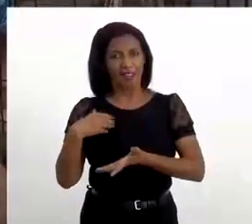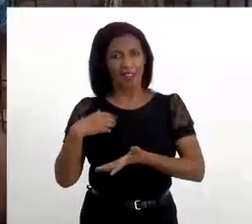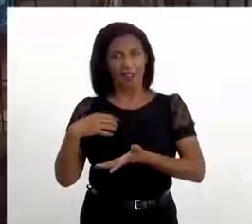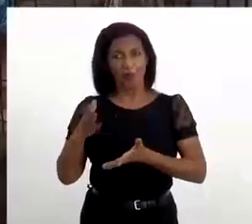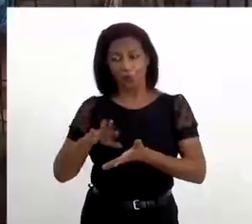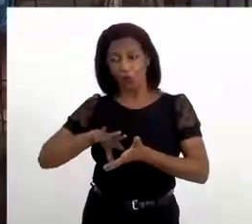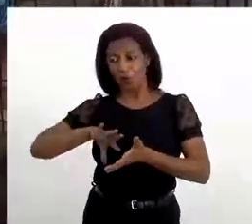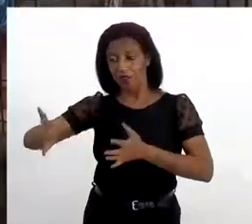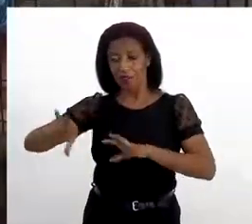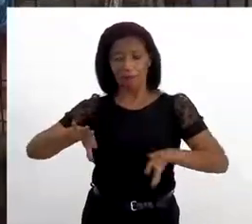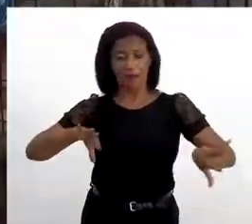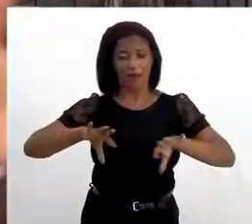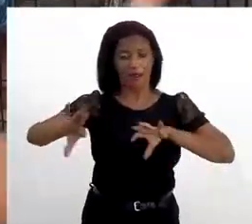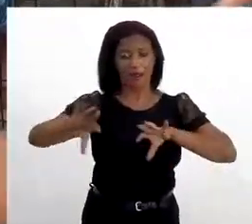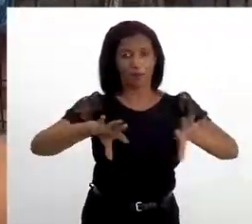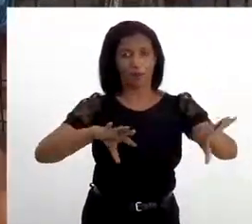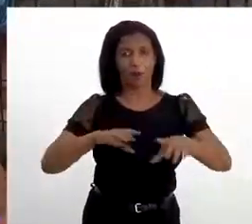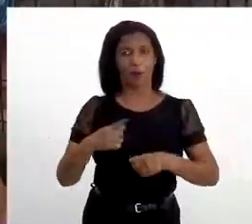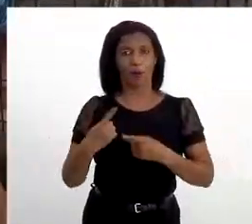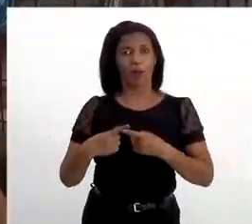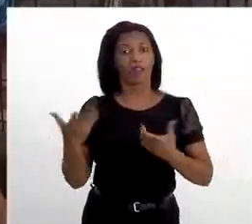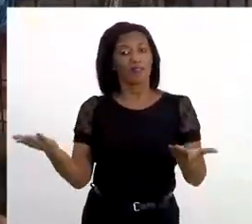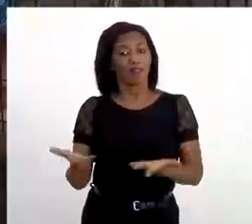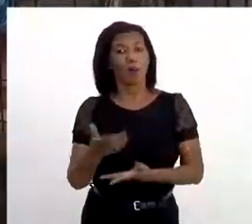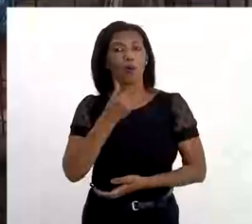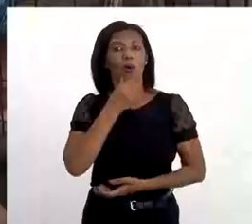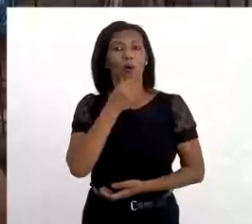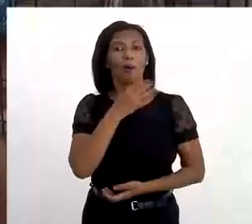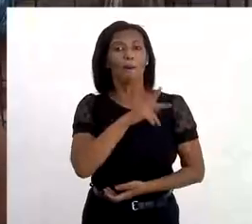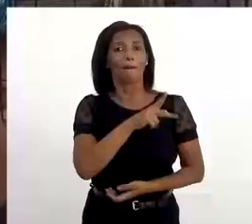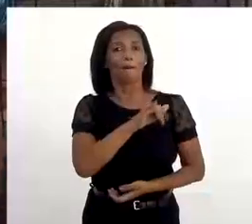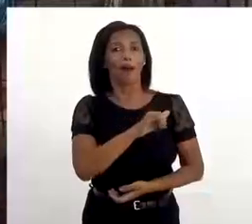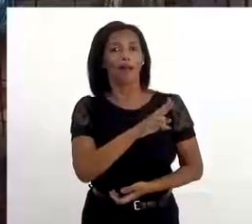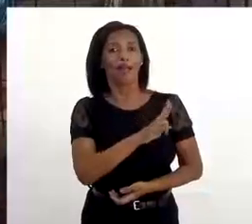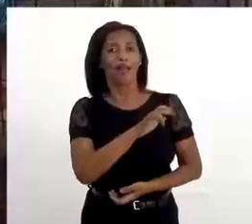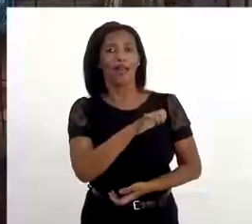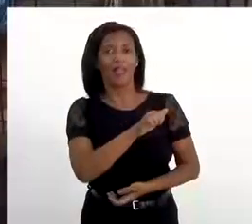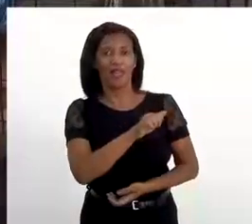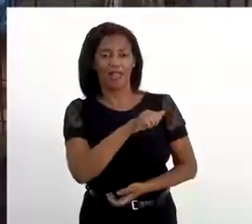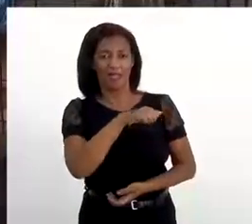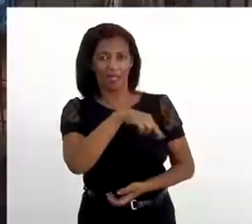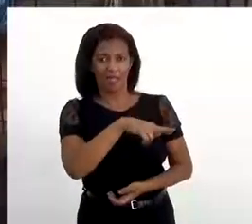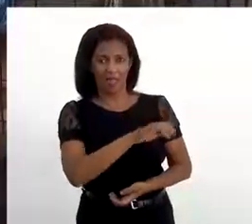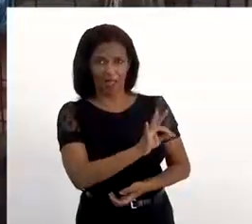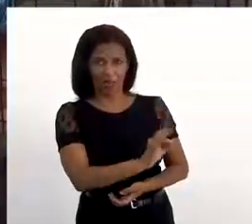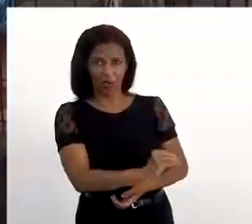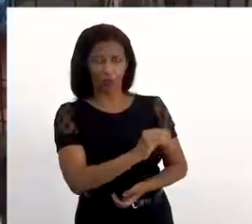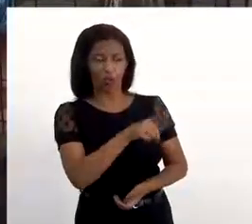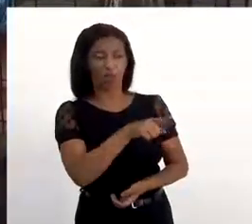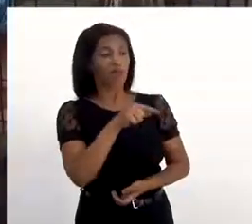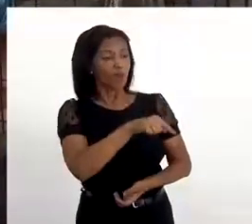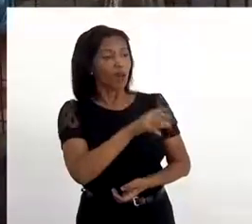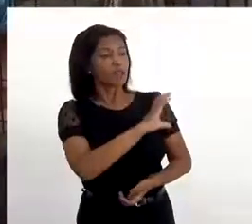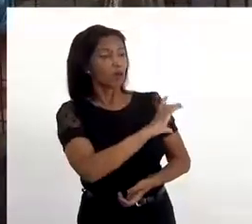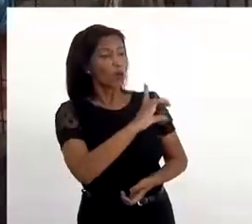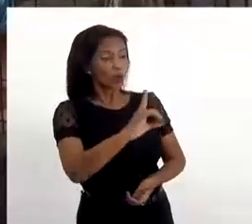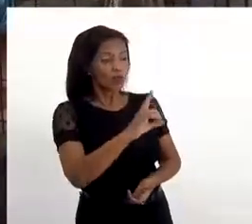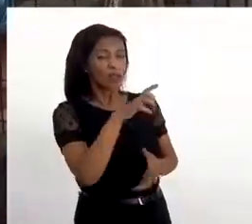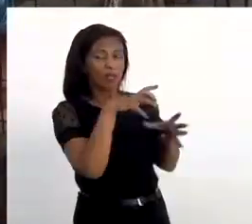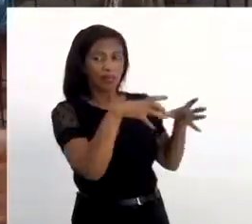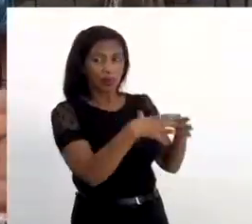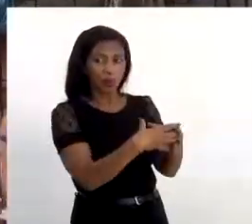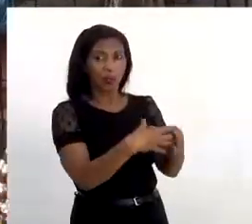funções. Tivemos agora o pai Renafro, que voltou para casa recentemente. Eu havia dado a ele a função de coordenador